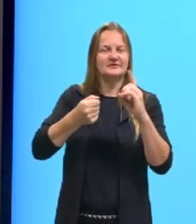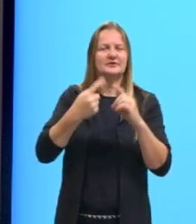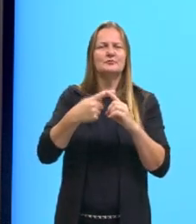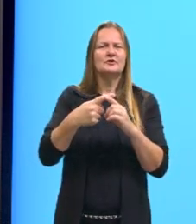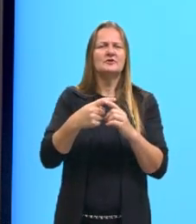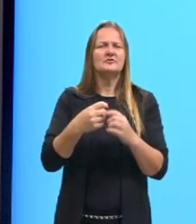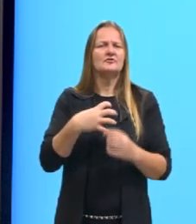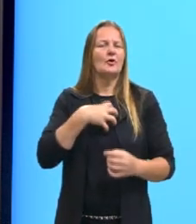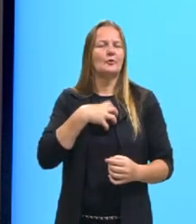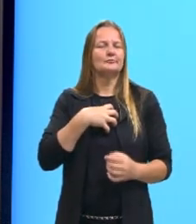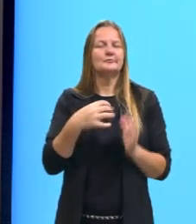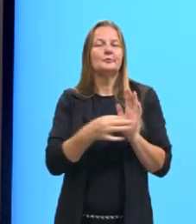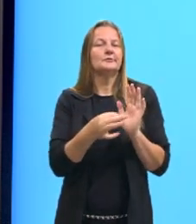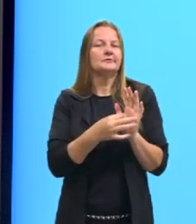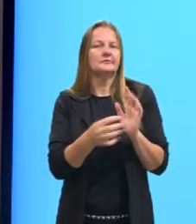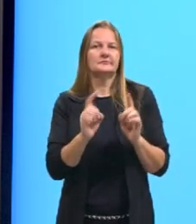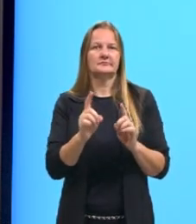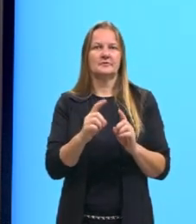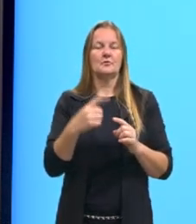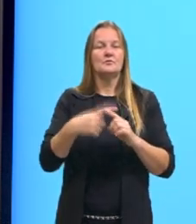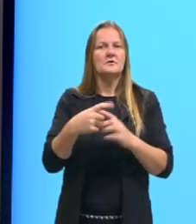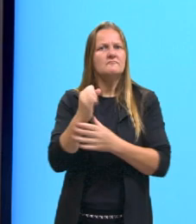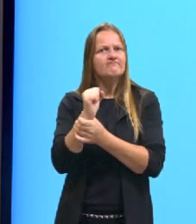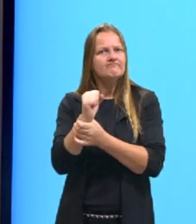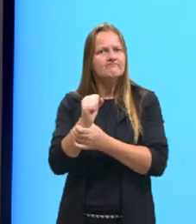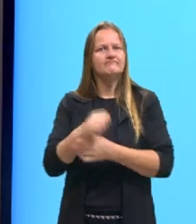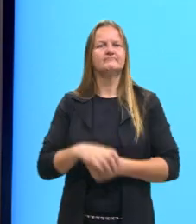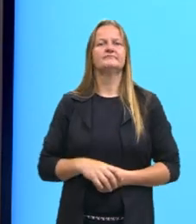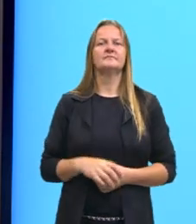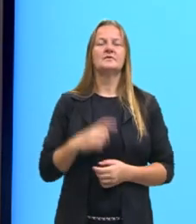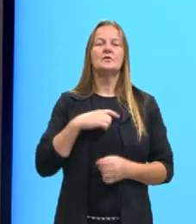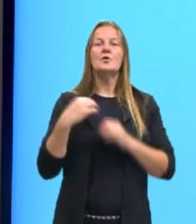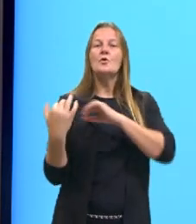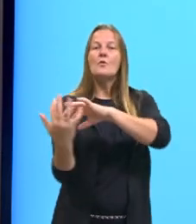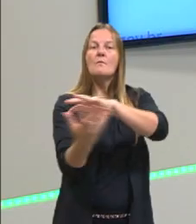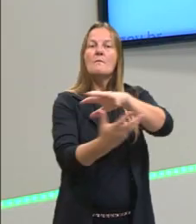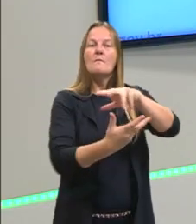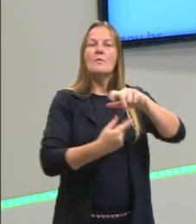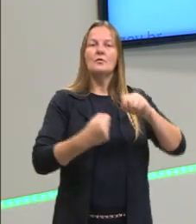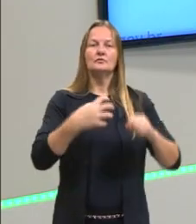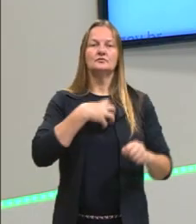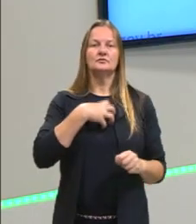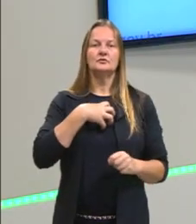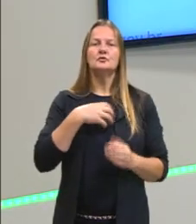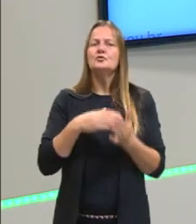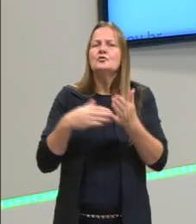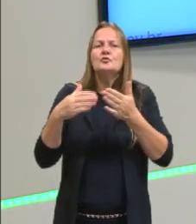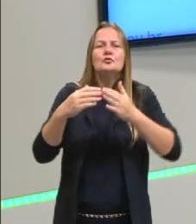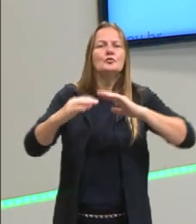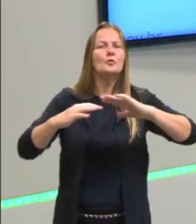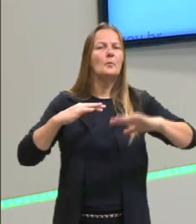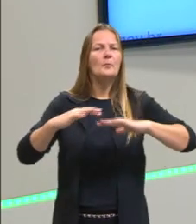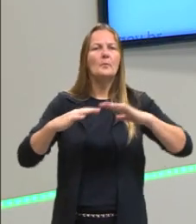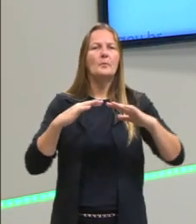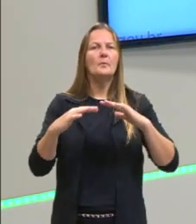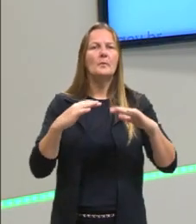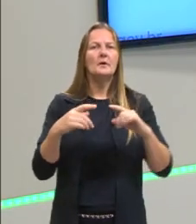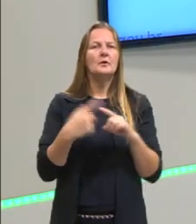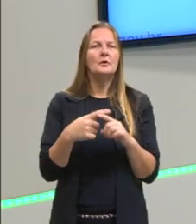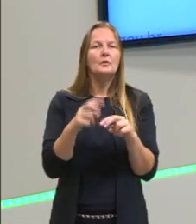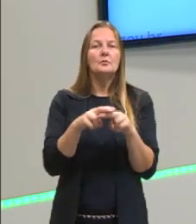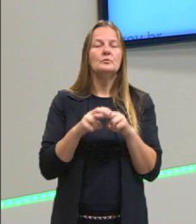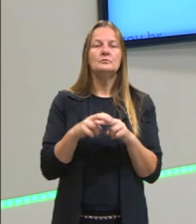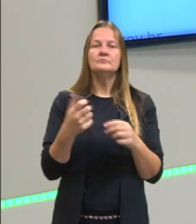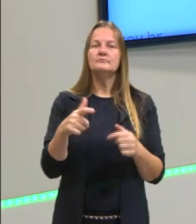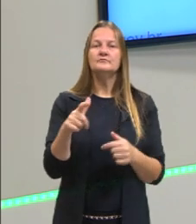segurança? Por que os sentidos são falhos? Porque os sentidos, no mundo dos sentidos, tudo está em movimento. Então, portanto, não